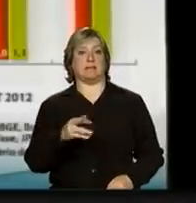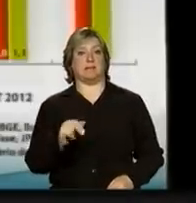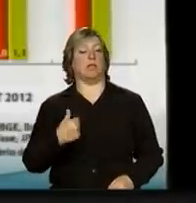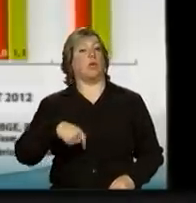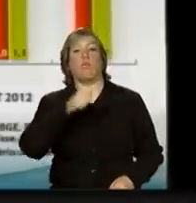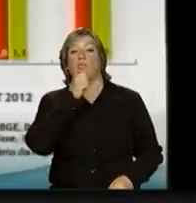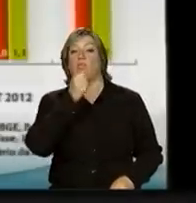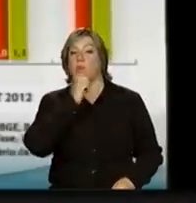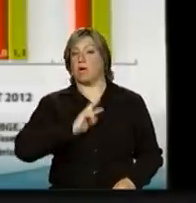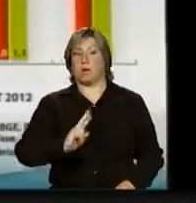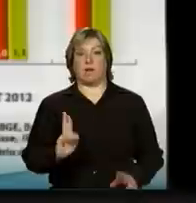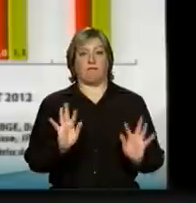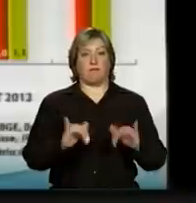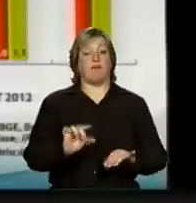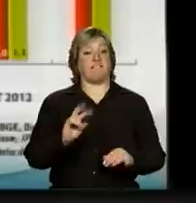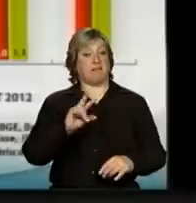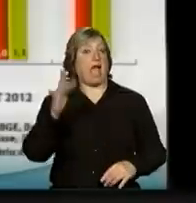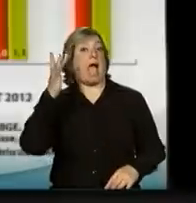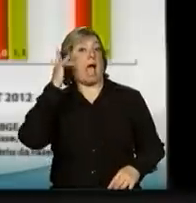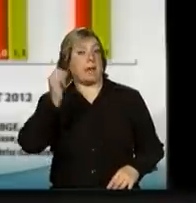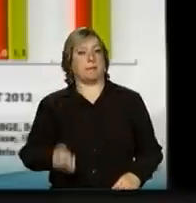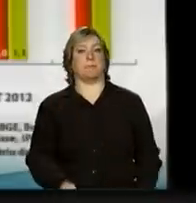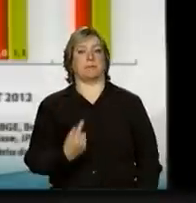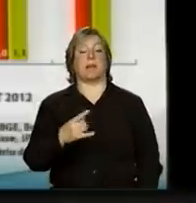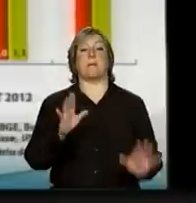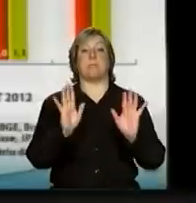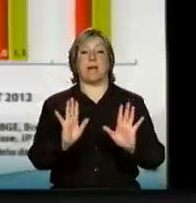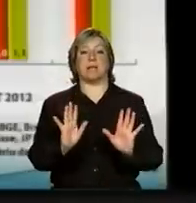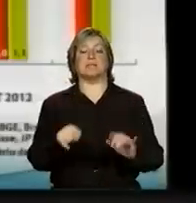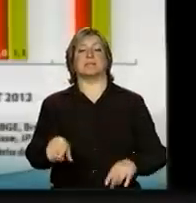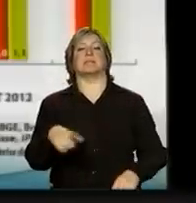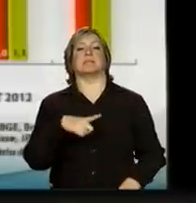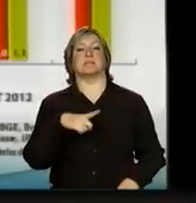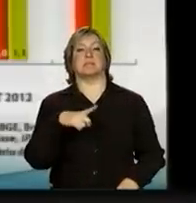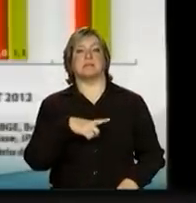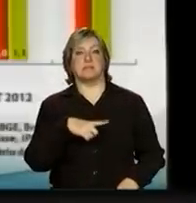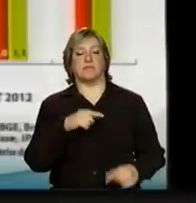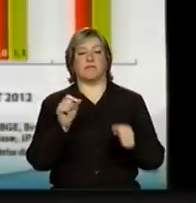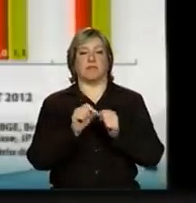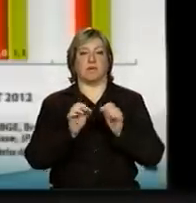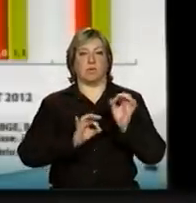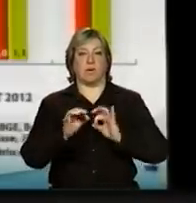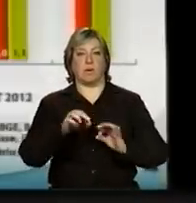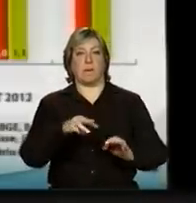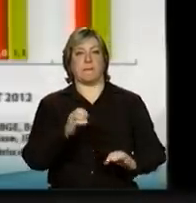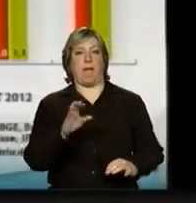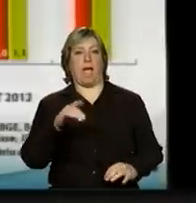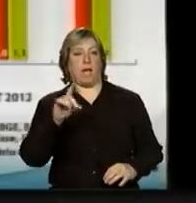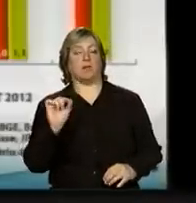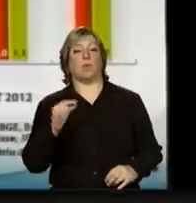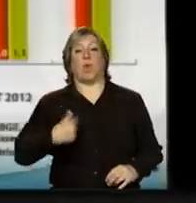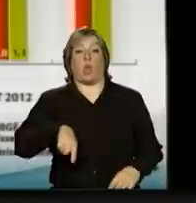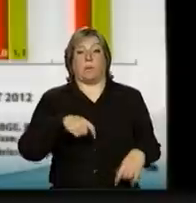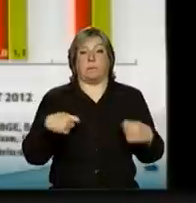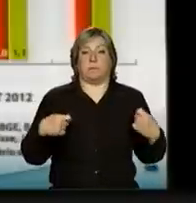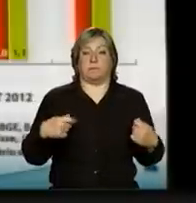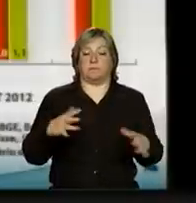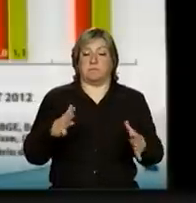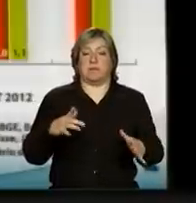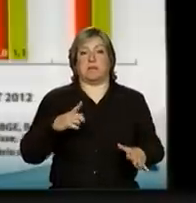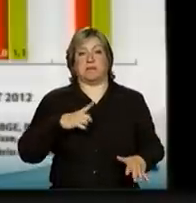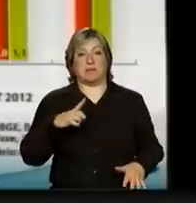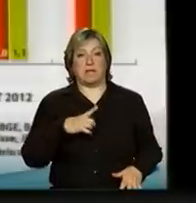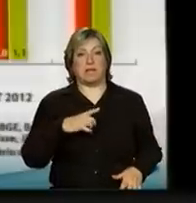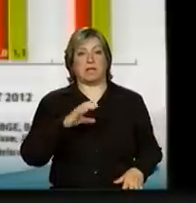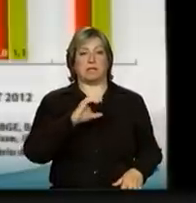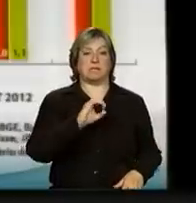resultado final, vai sair amanhã, mas as projeções feitas pelo mercado é que deveremos ter algo